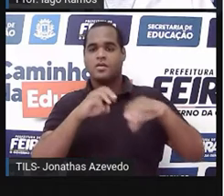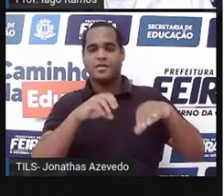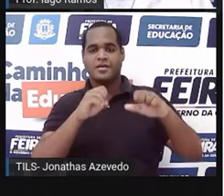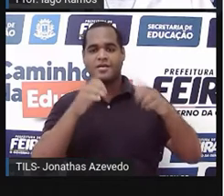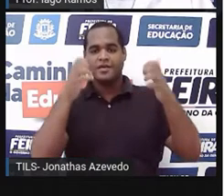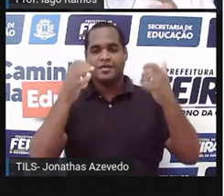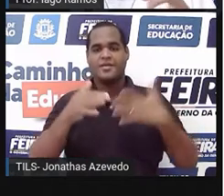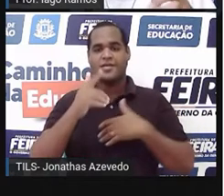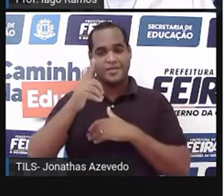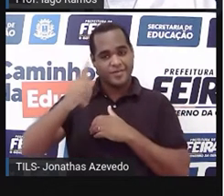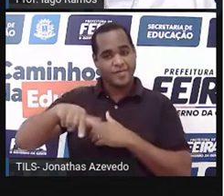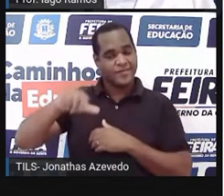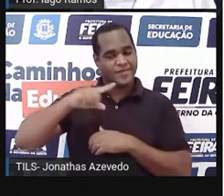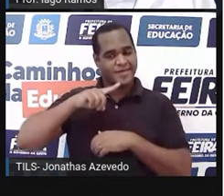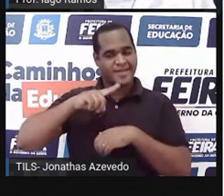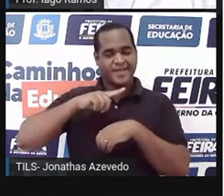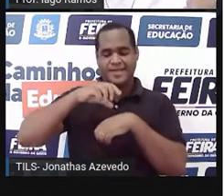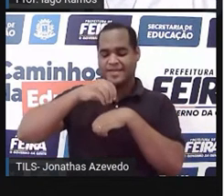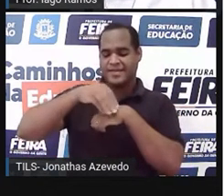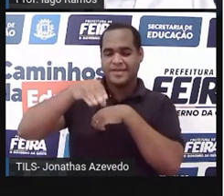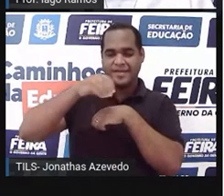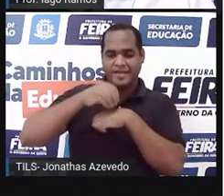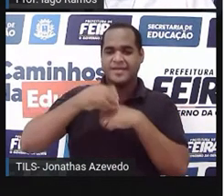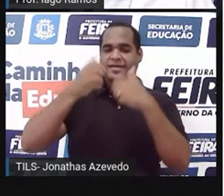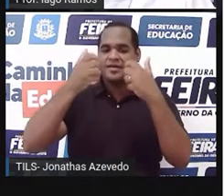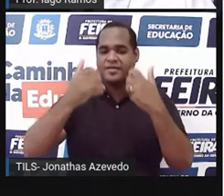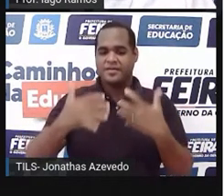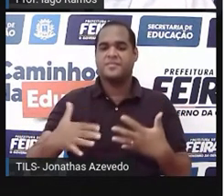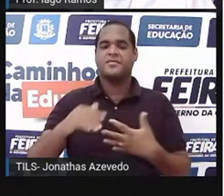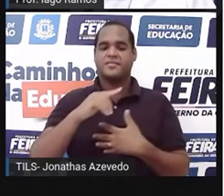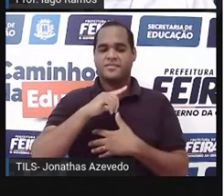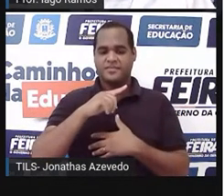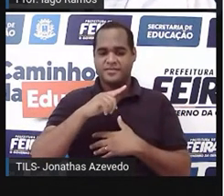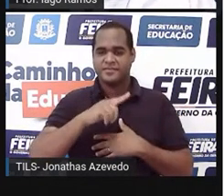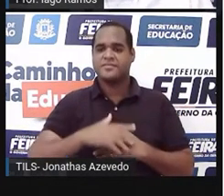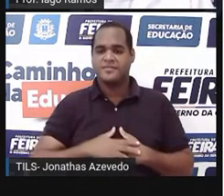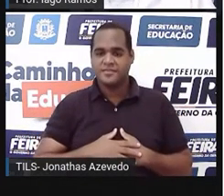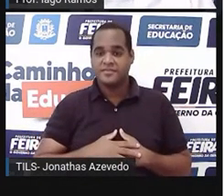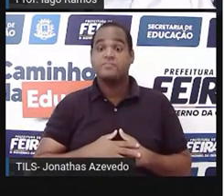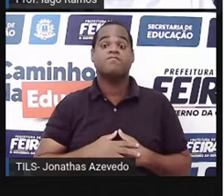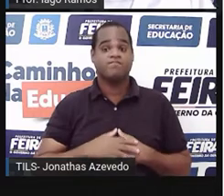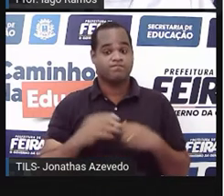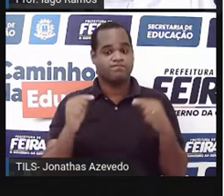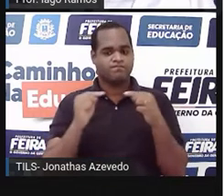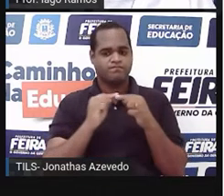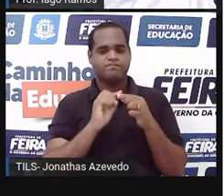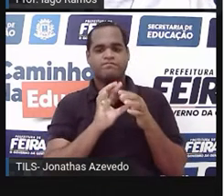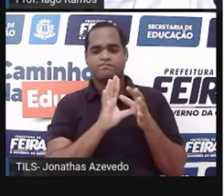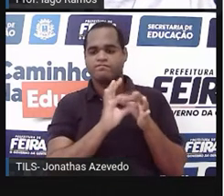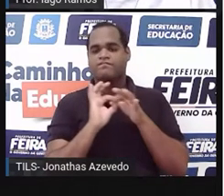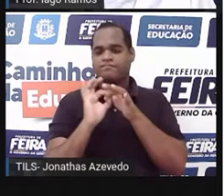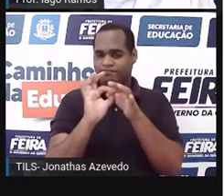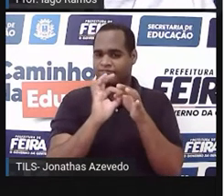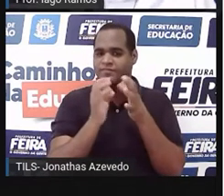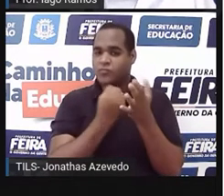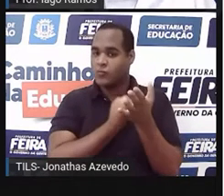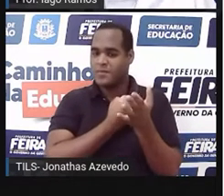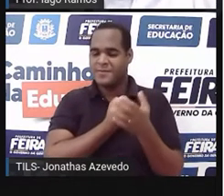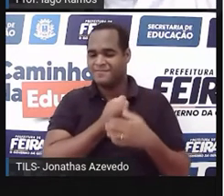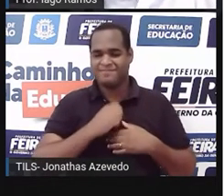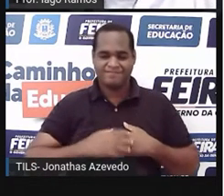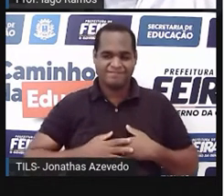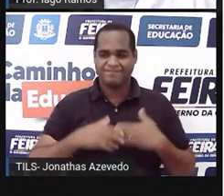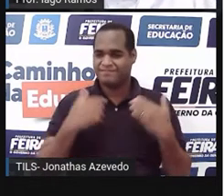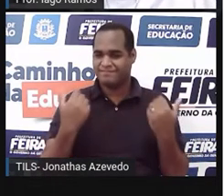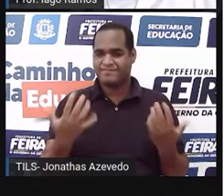mais uma vez, trazendo eles aqui para falar uma coisa que envolve esse tipo de número. Bom, então,